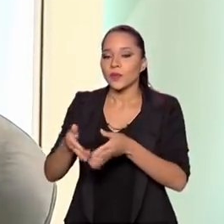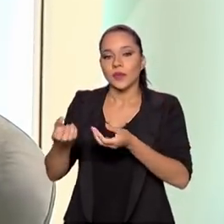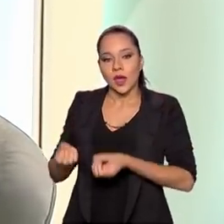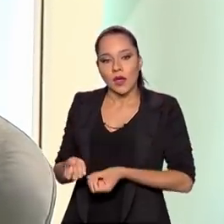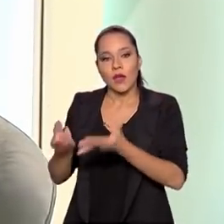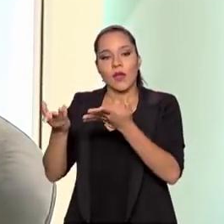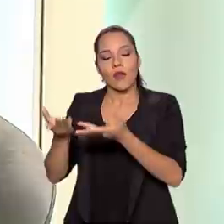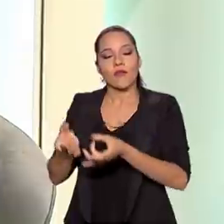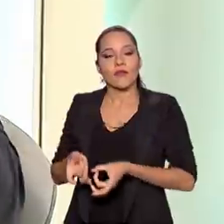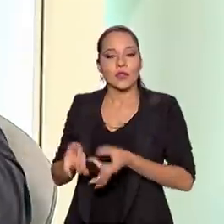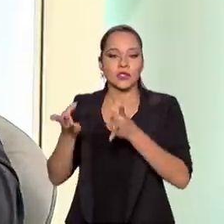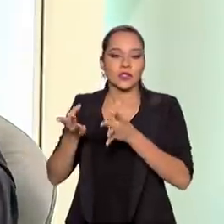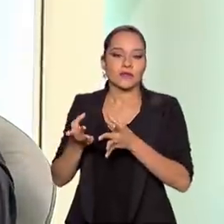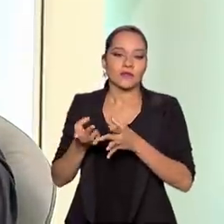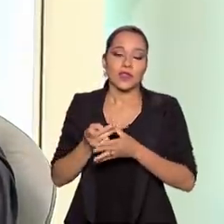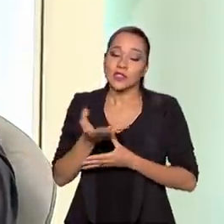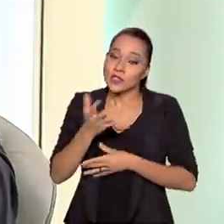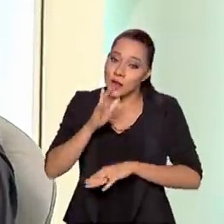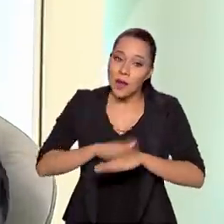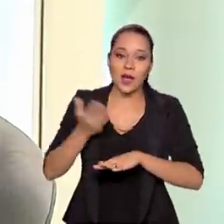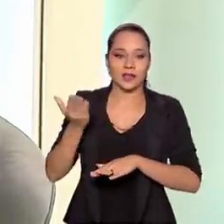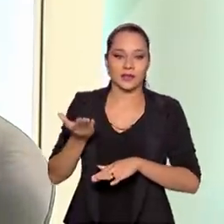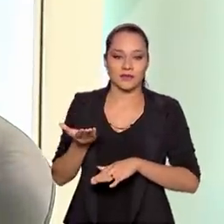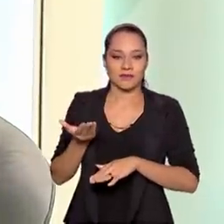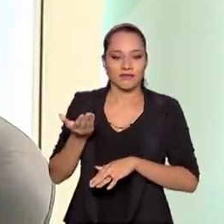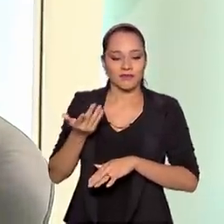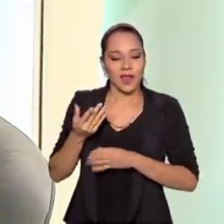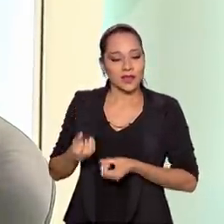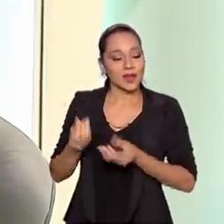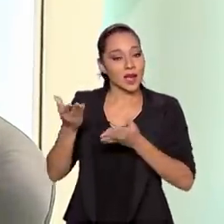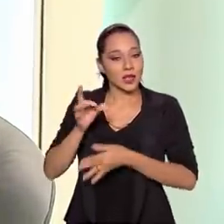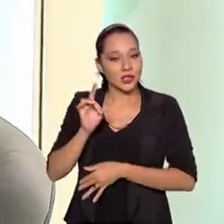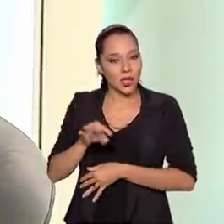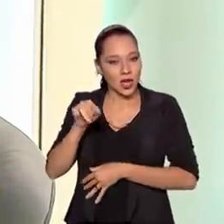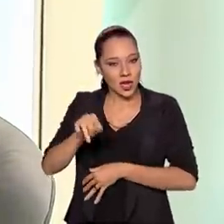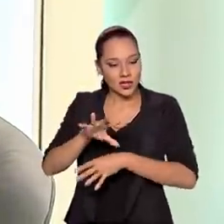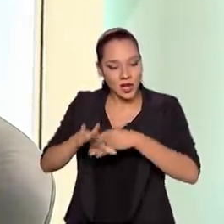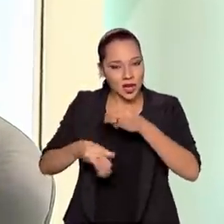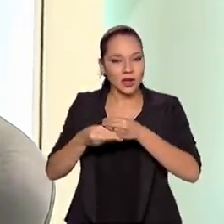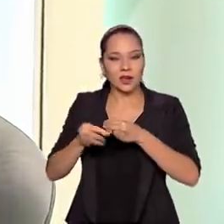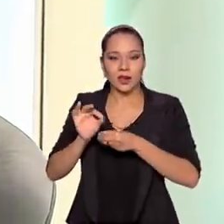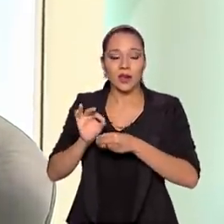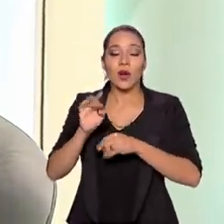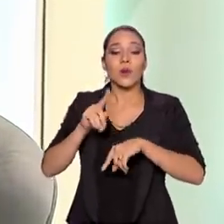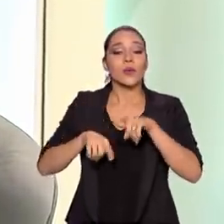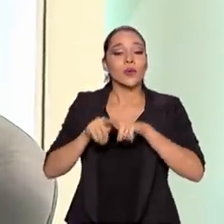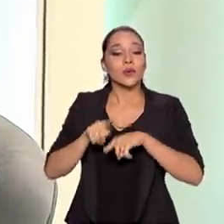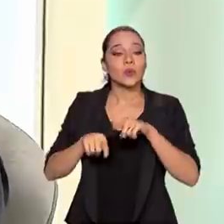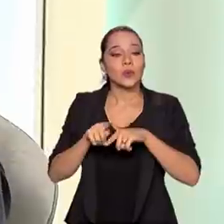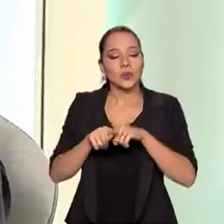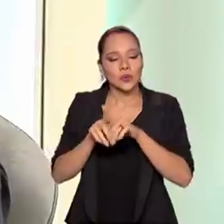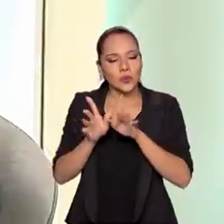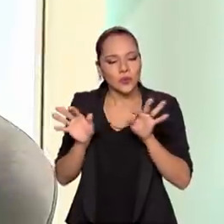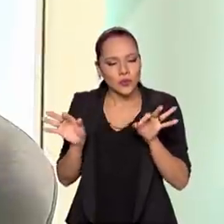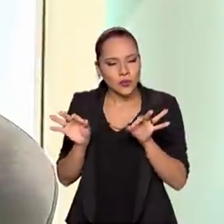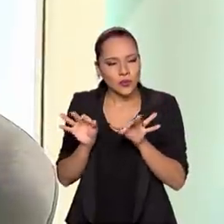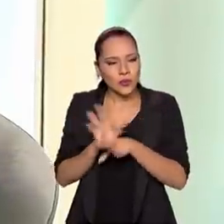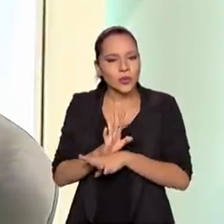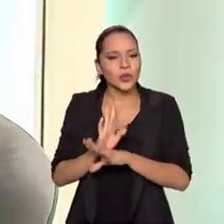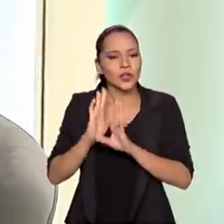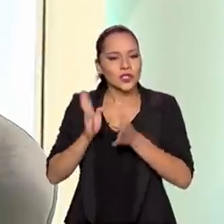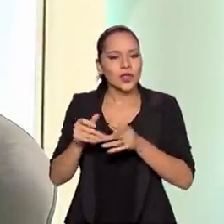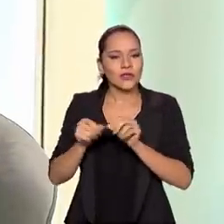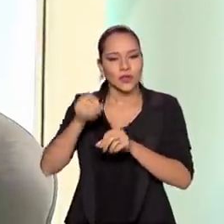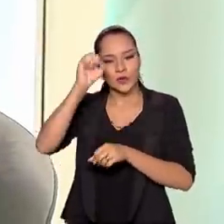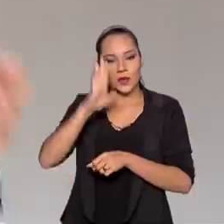agrega-se valor aqui. Queremos mais. Queremos não entregar não apenas esse agregado, mas um produto final feito